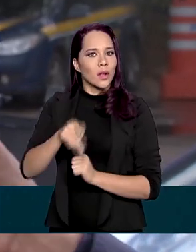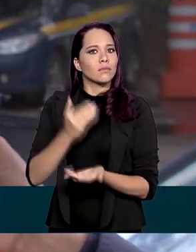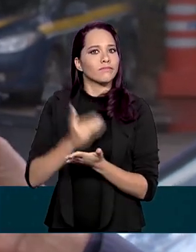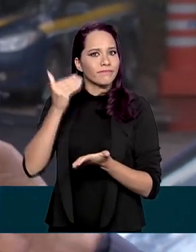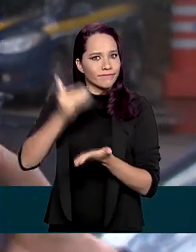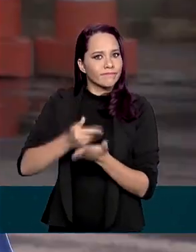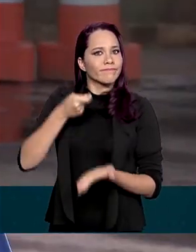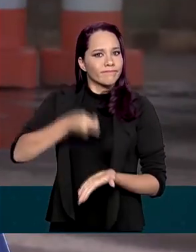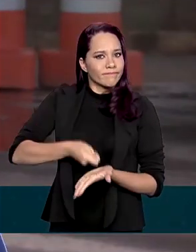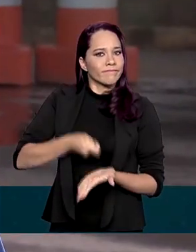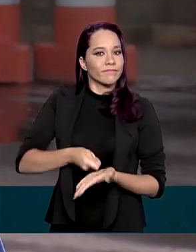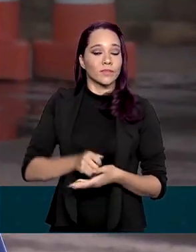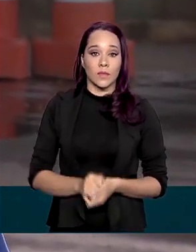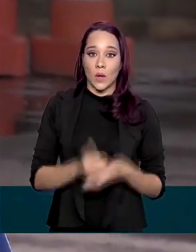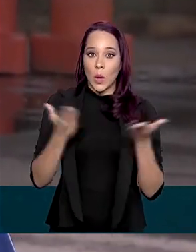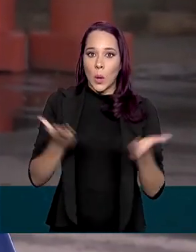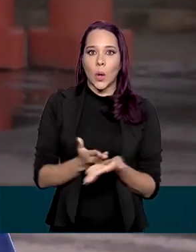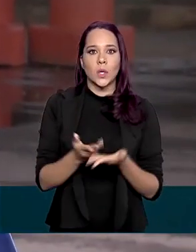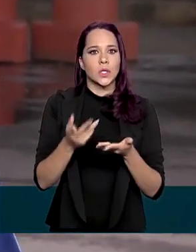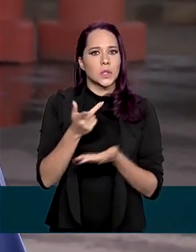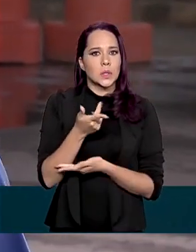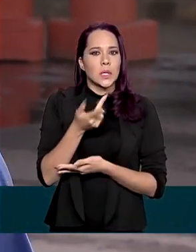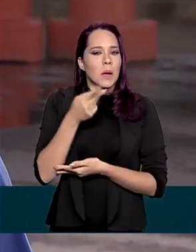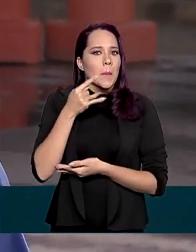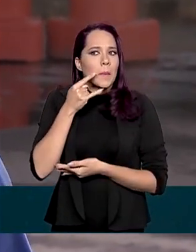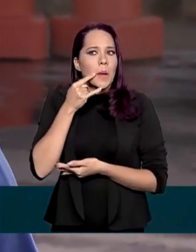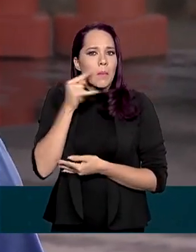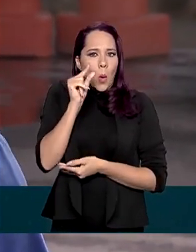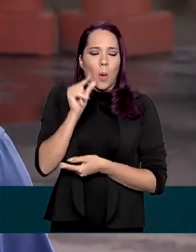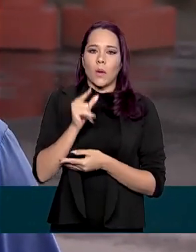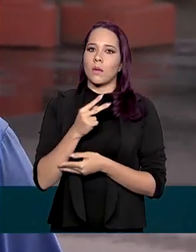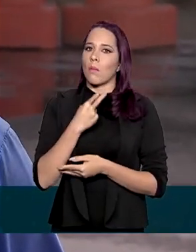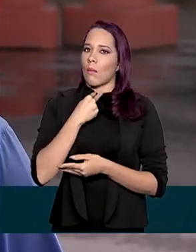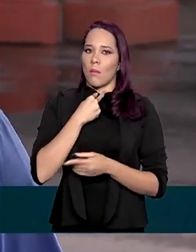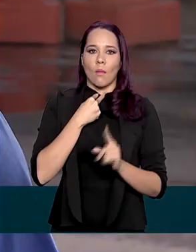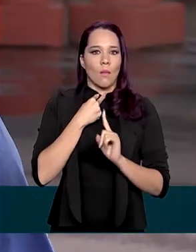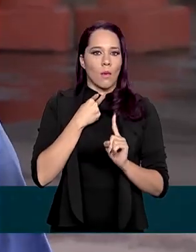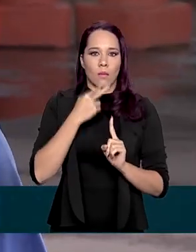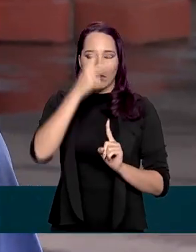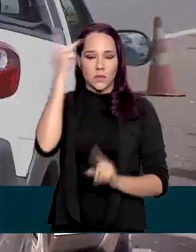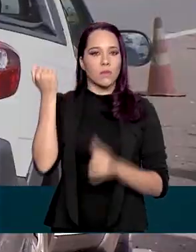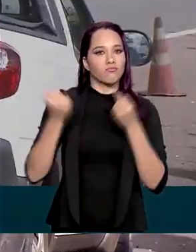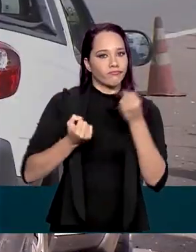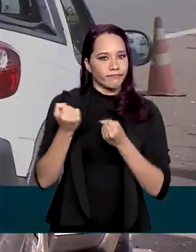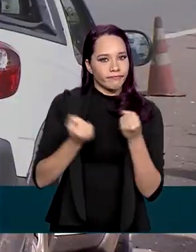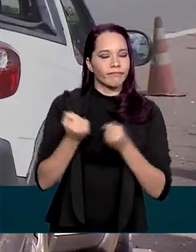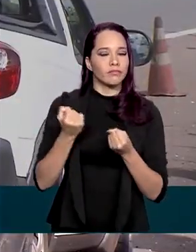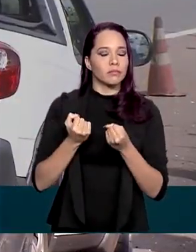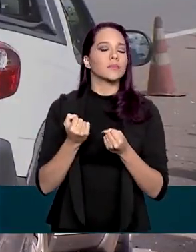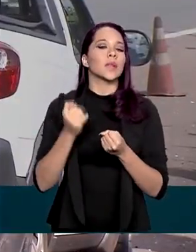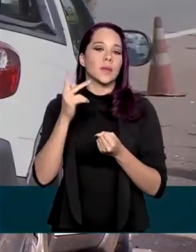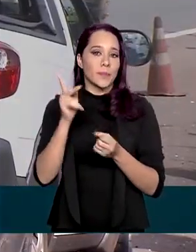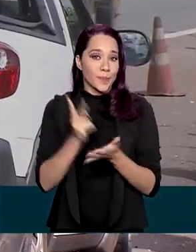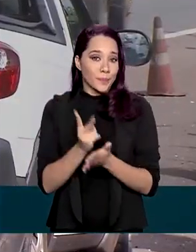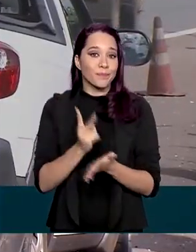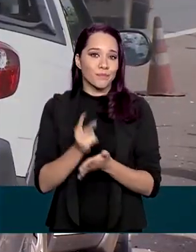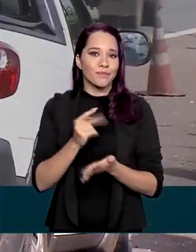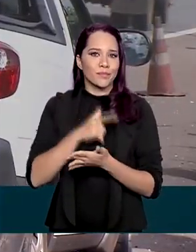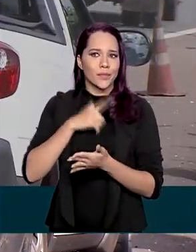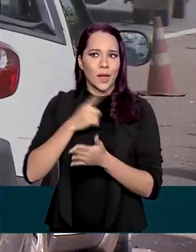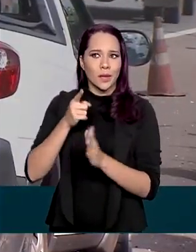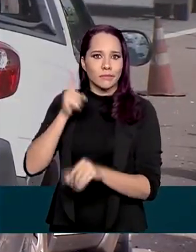rigorosa. Hoje, nenhuma gota de álcool é permitida para o motorista e, ainda assim, há